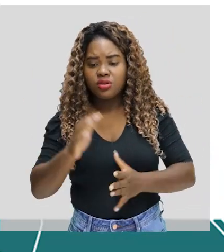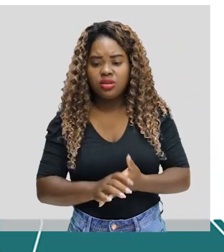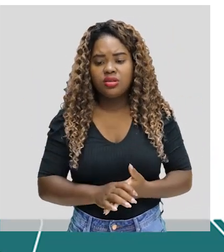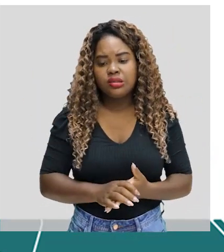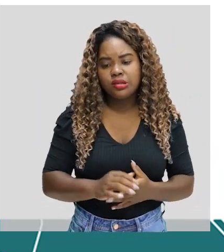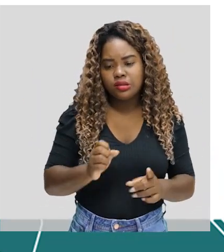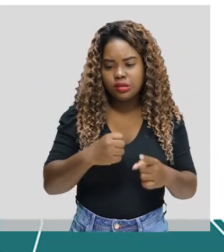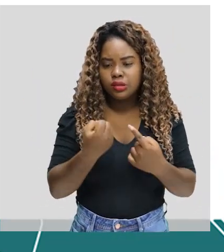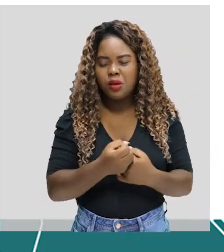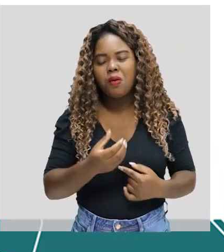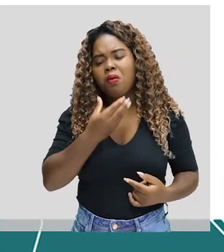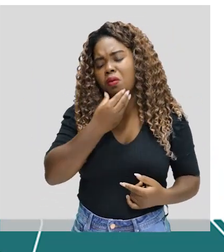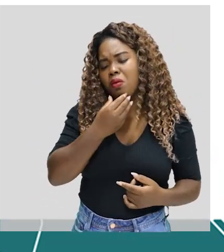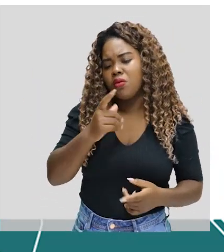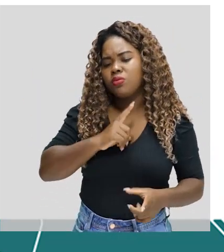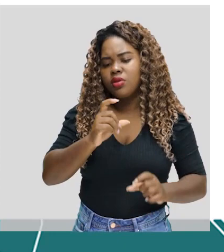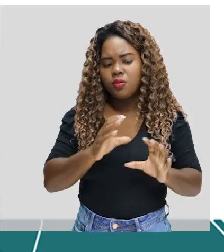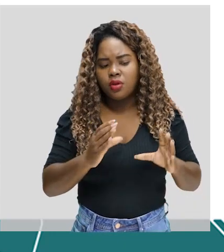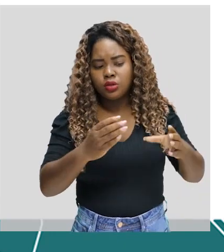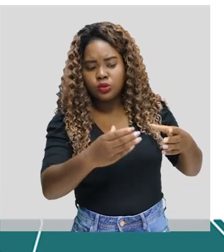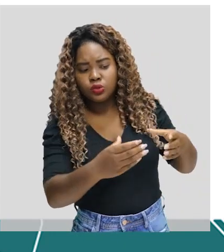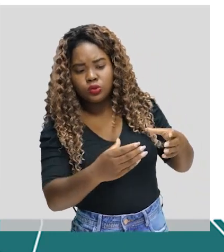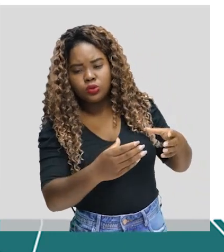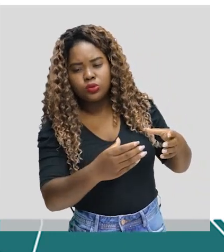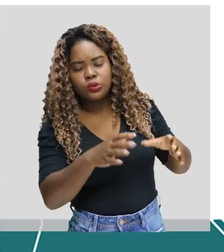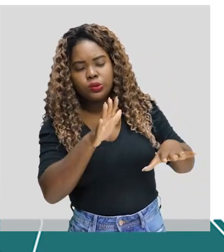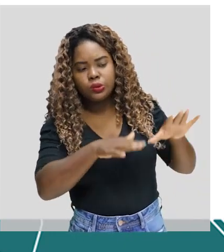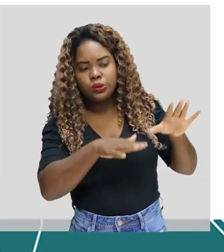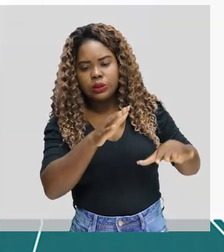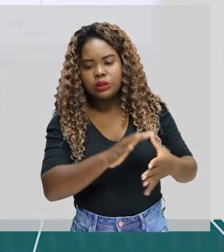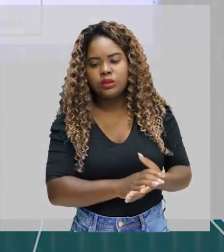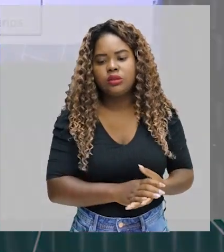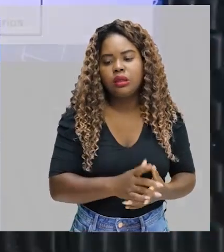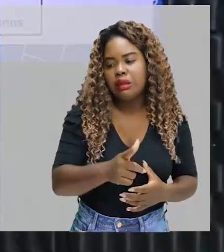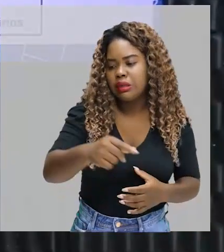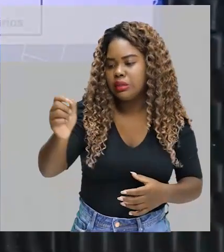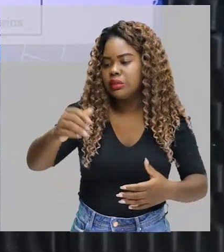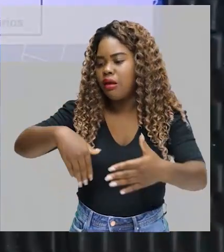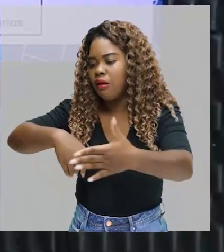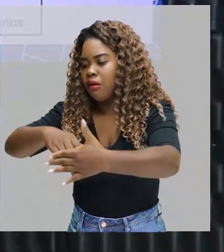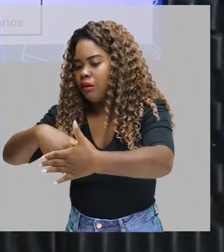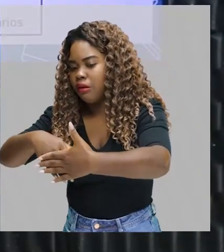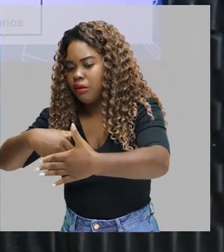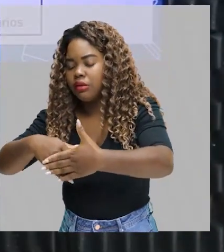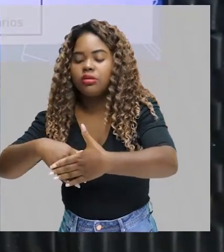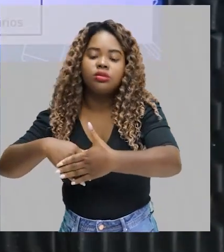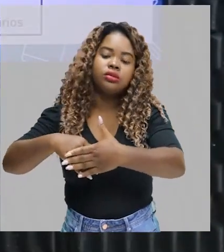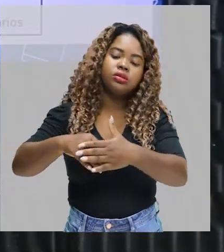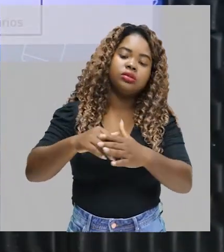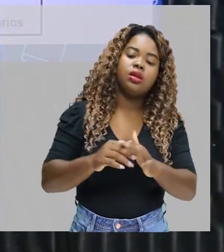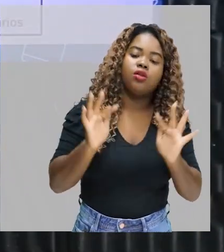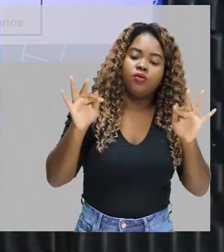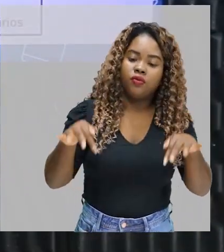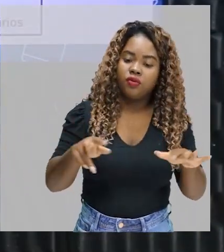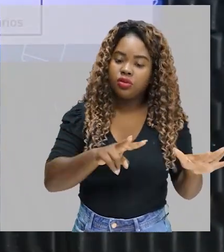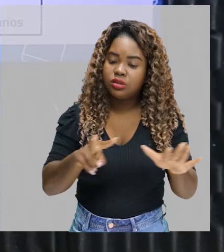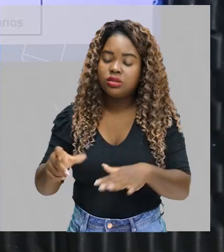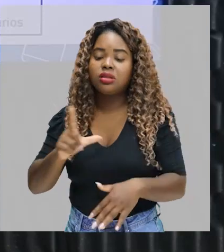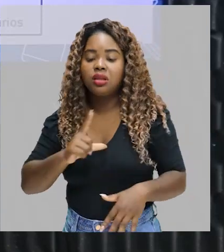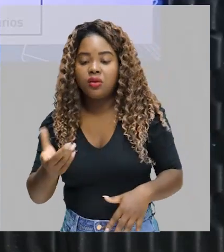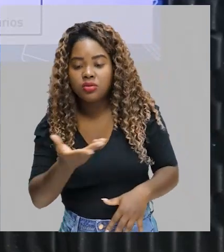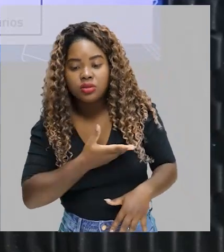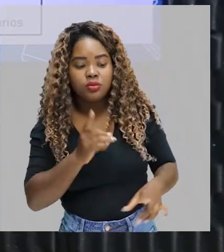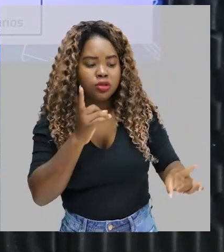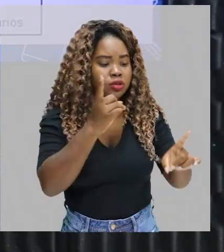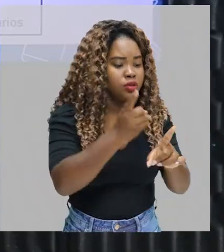sociedade. O homem, ele tem mais grupinho ali, às vezes. O homem, ele sai para jogar uma bolinha no final de semana. Ele tem os amigos que ele se